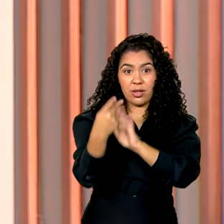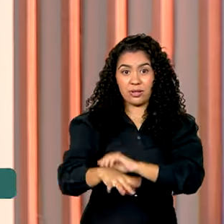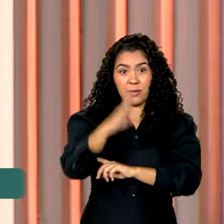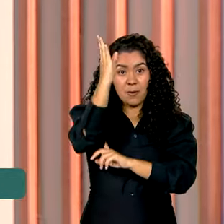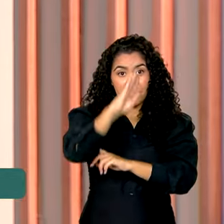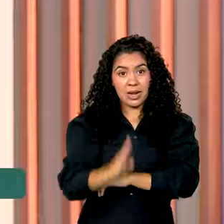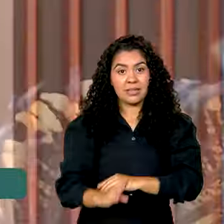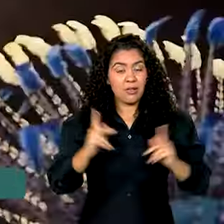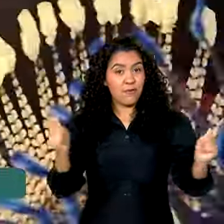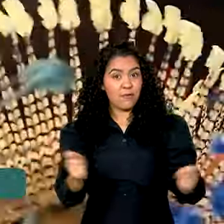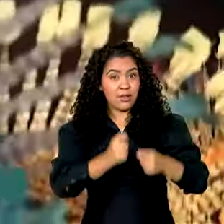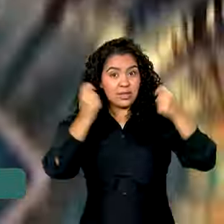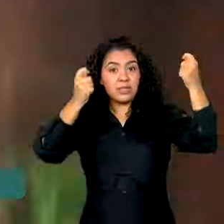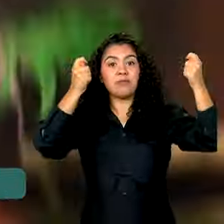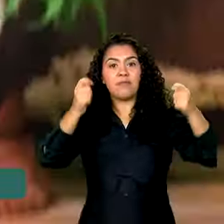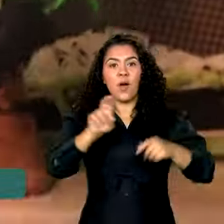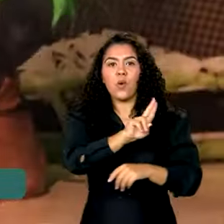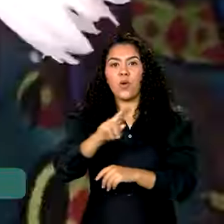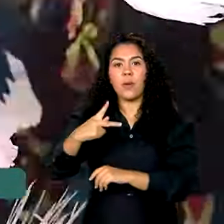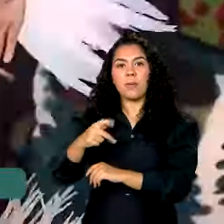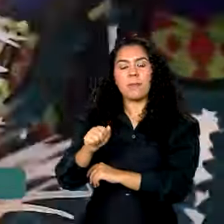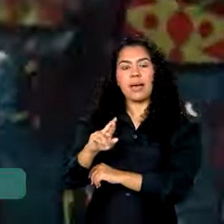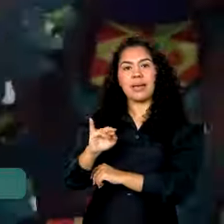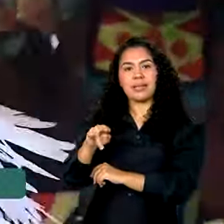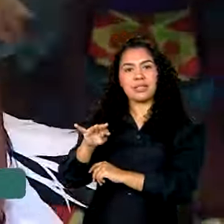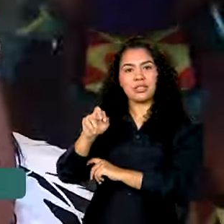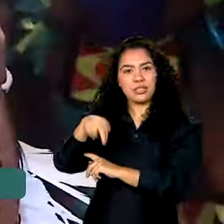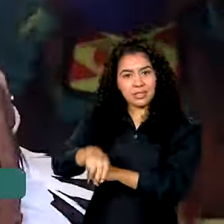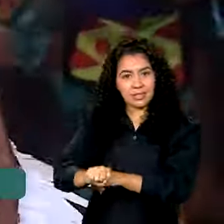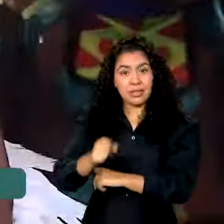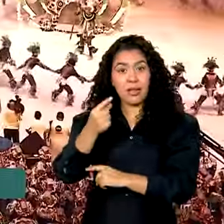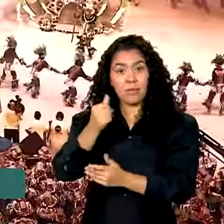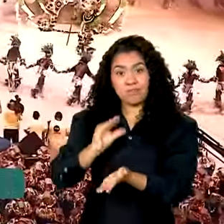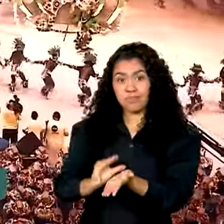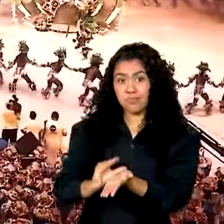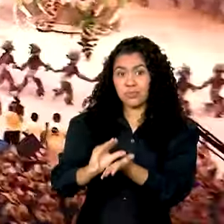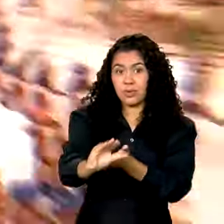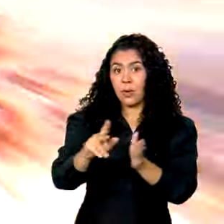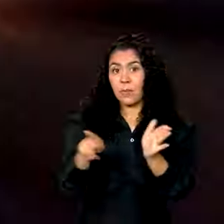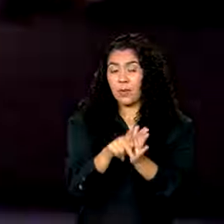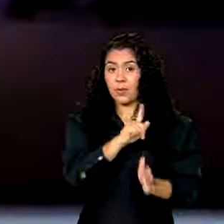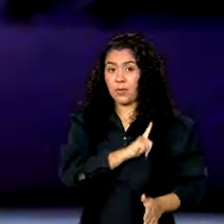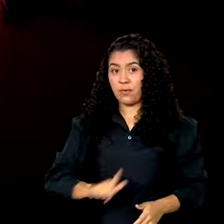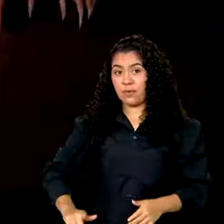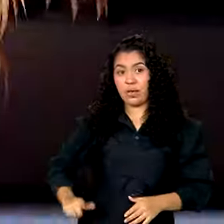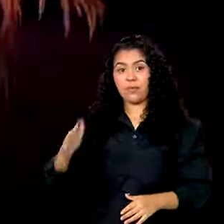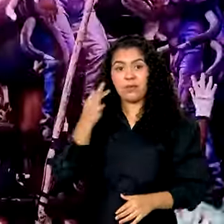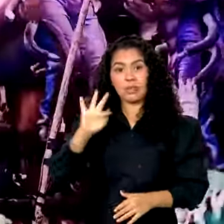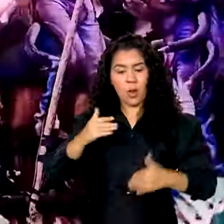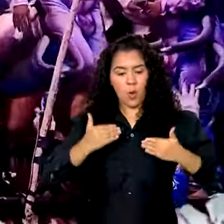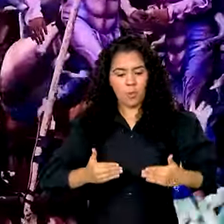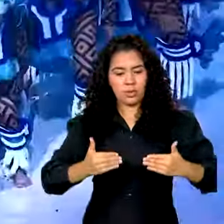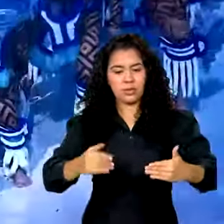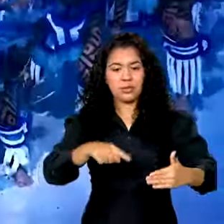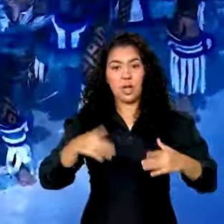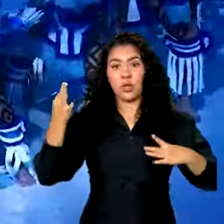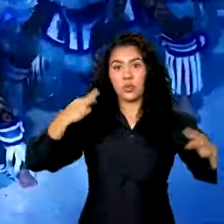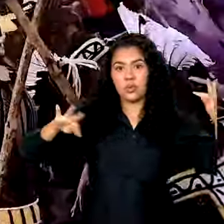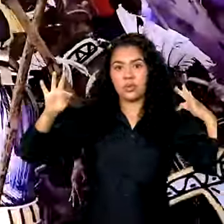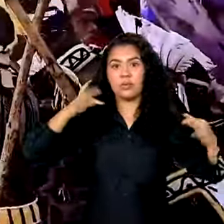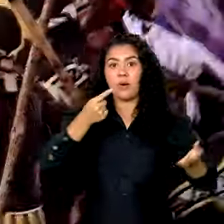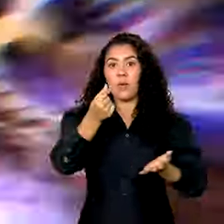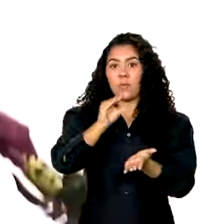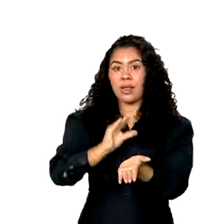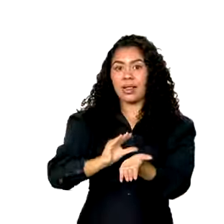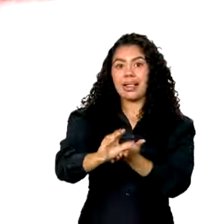Festival de Parintins, ganhou neste ano um reforço financeiro do governo federal. O Ministério do Turismo destinou 10